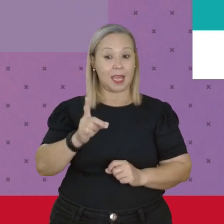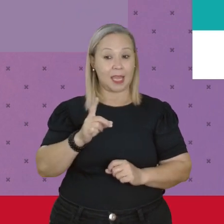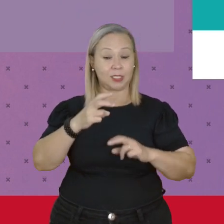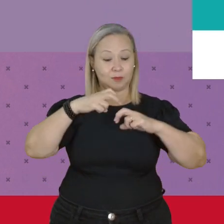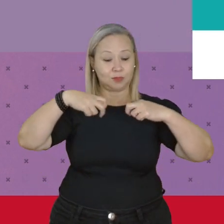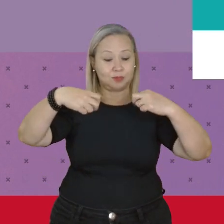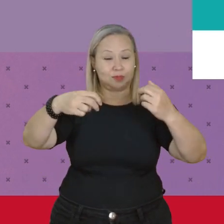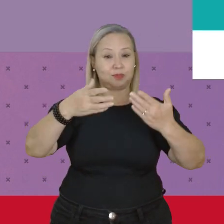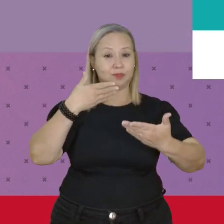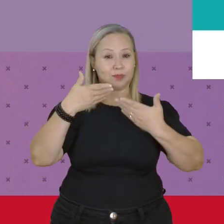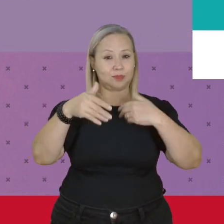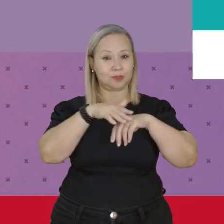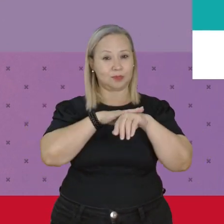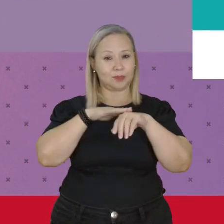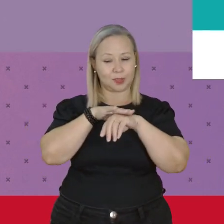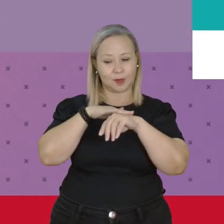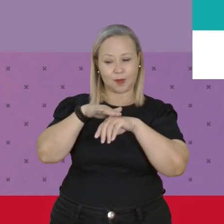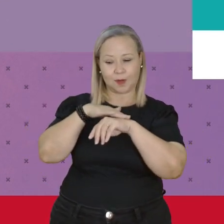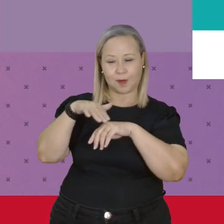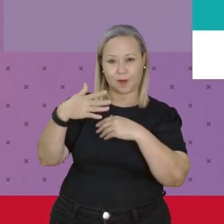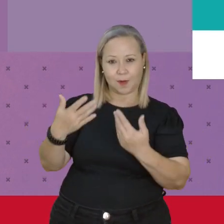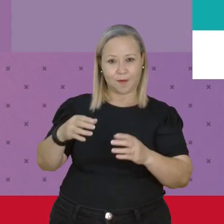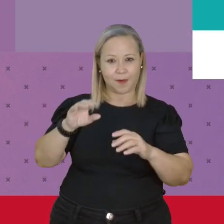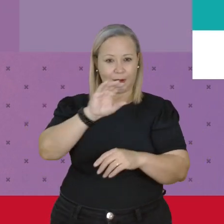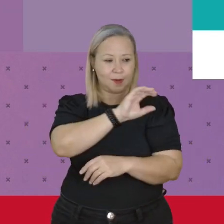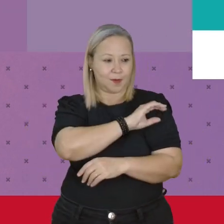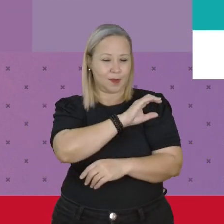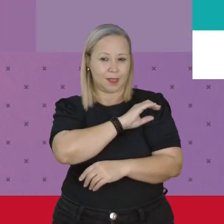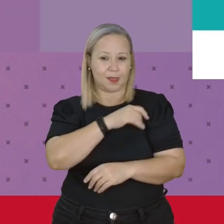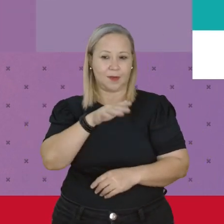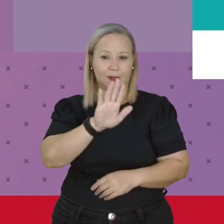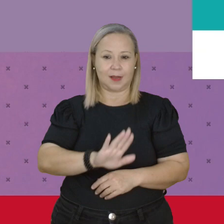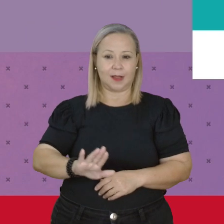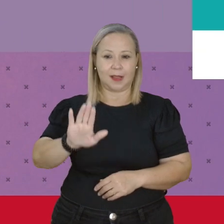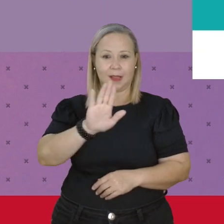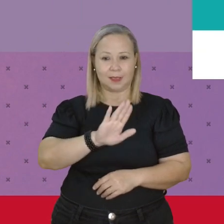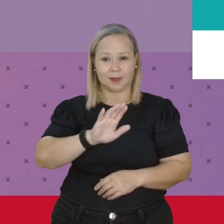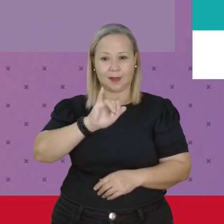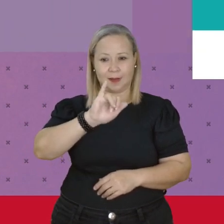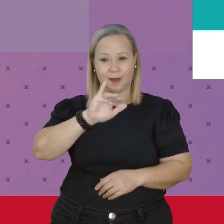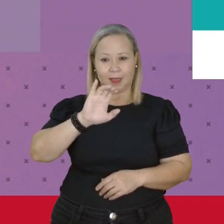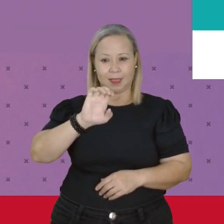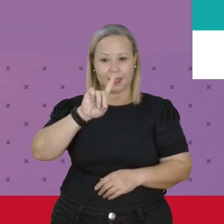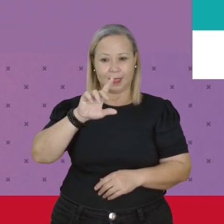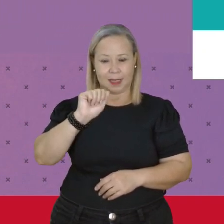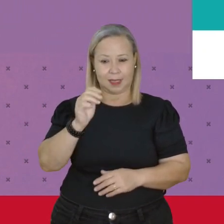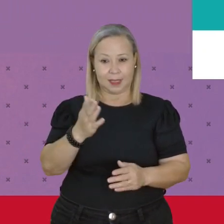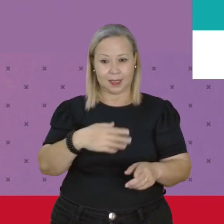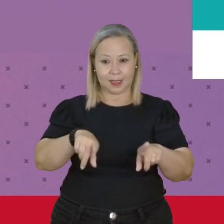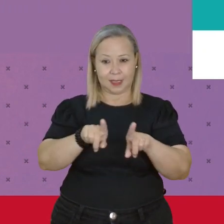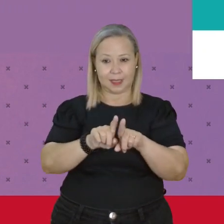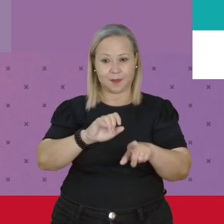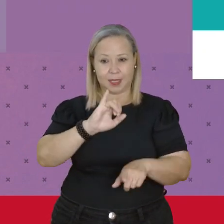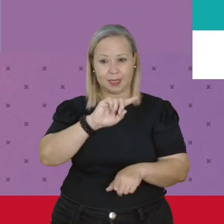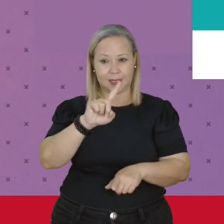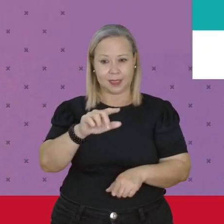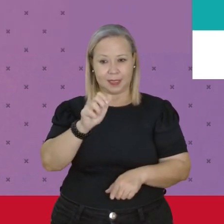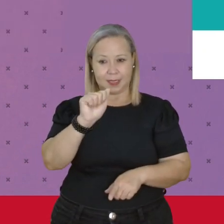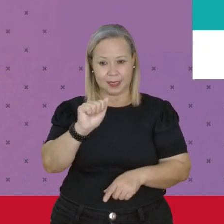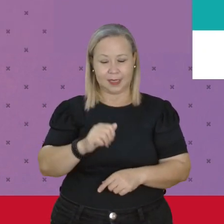conversa Com Ieda Leal Coordenadora Nacional Do movimento Negro Unificado E Isa Tapuia